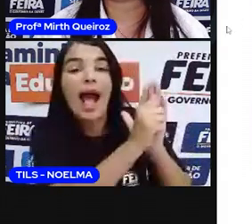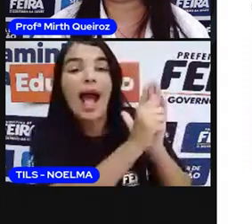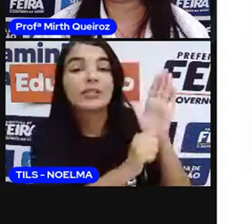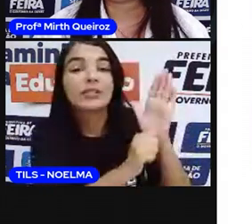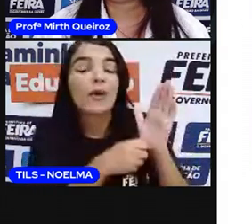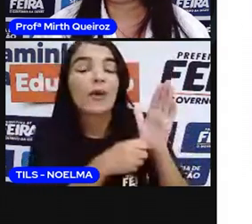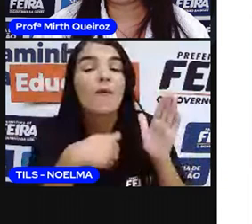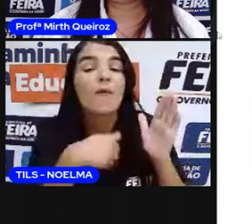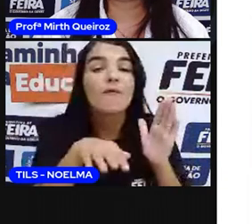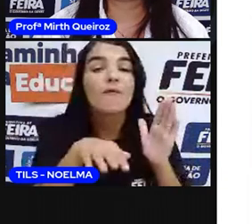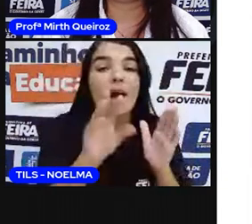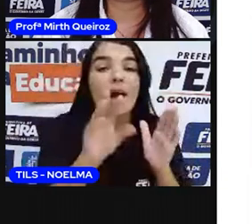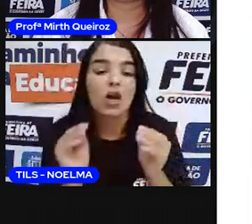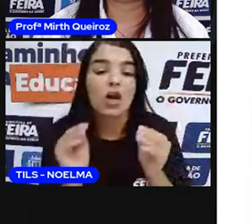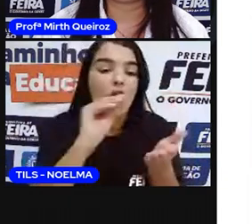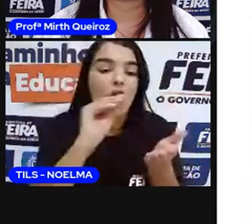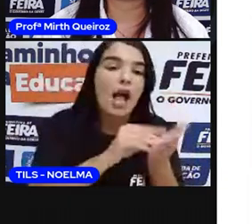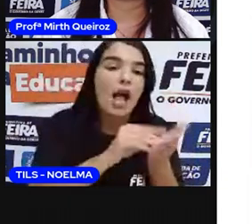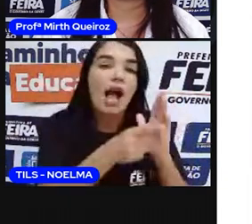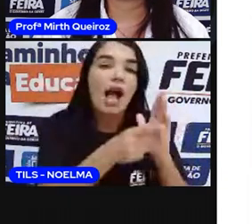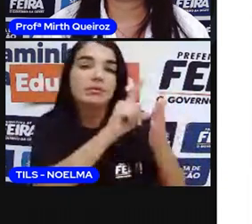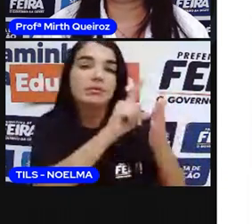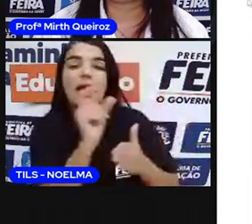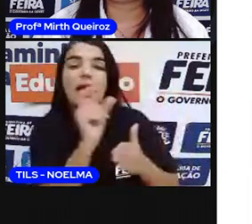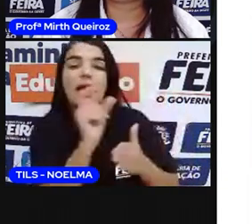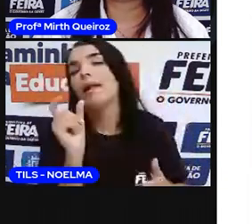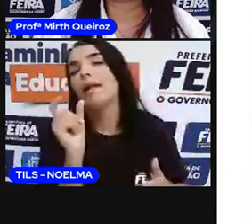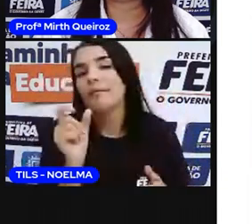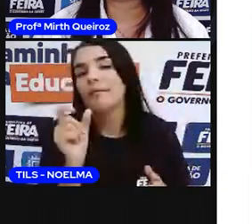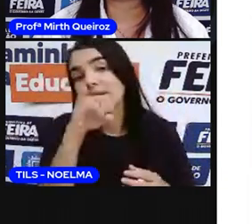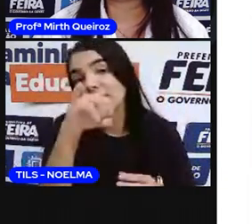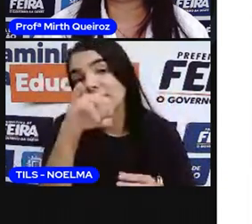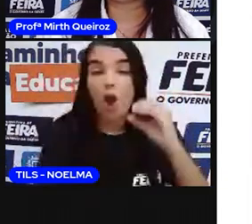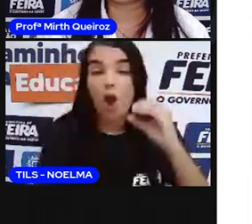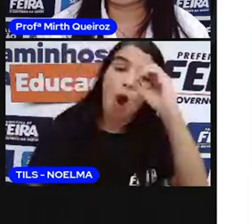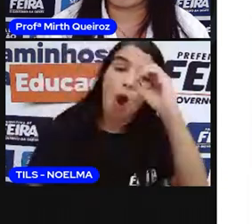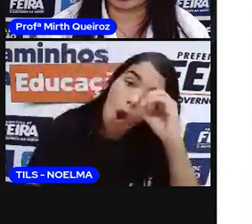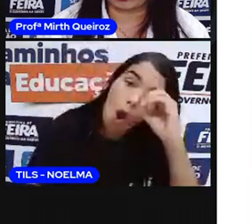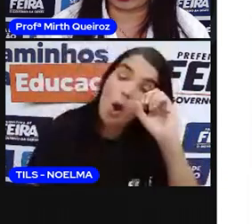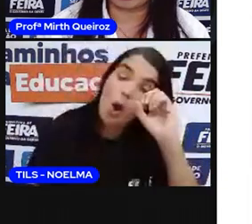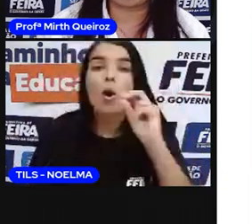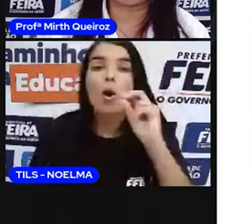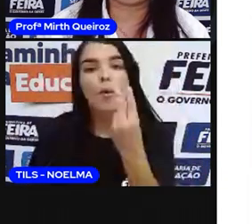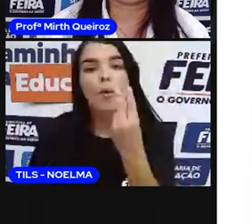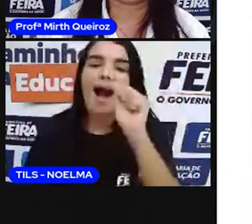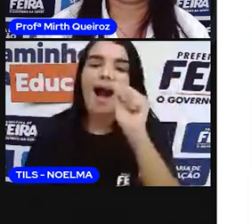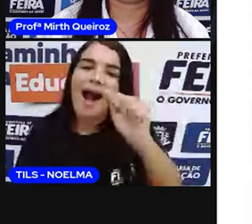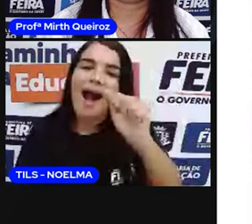vai colocar antes da palavra florista, que é um sustantivo.